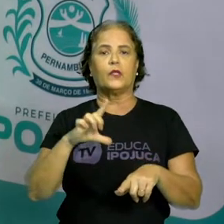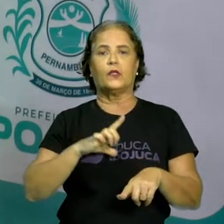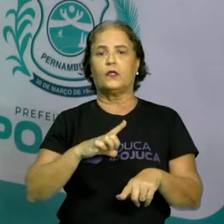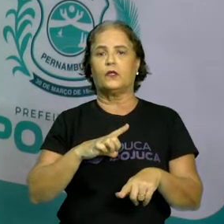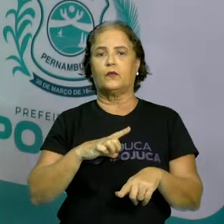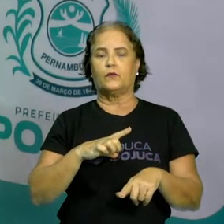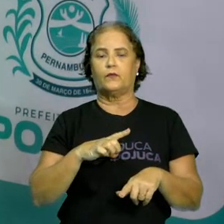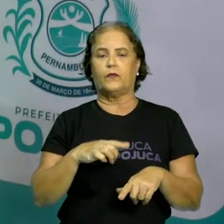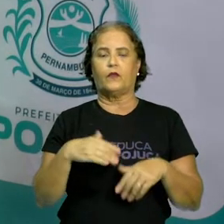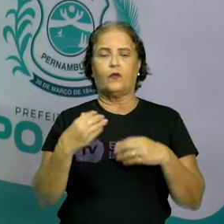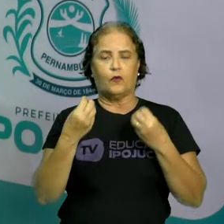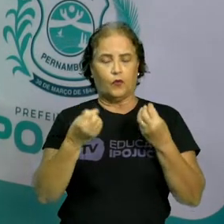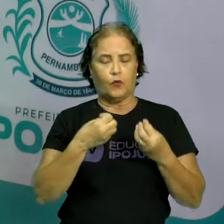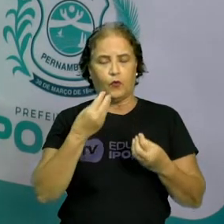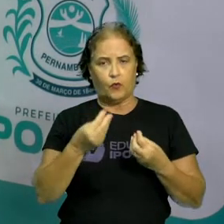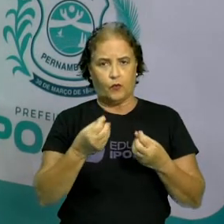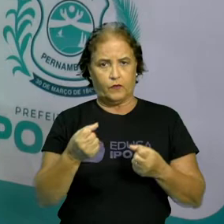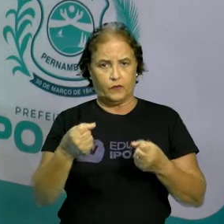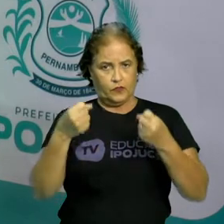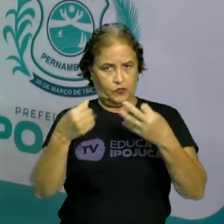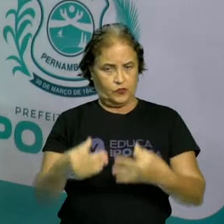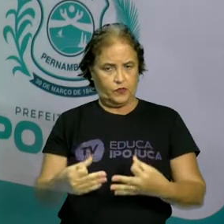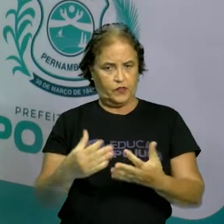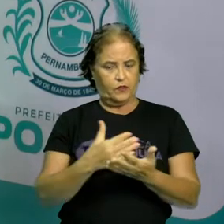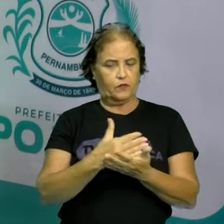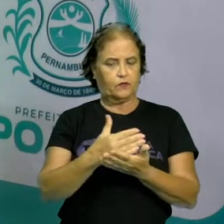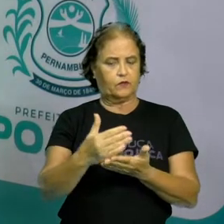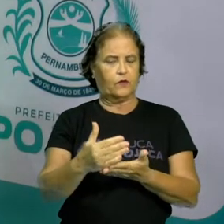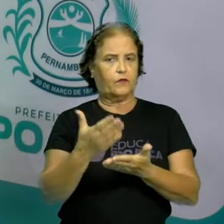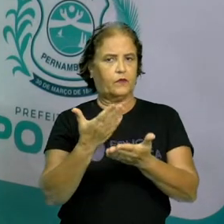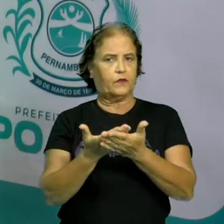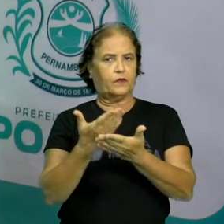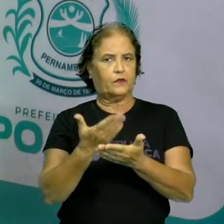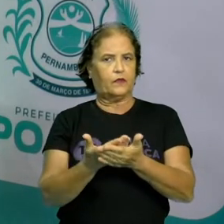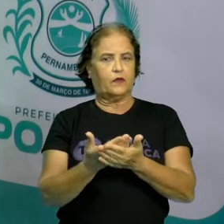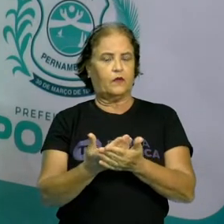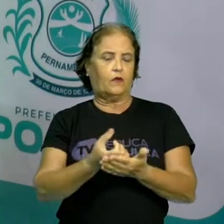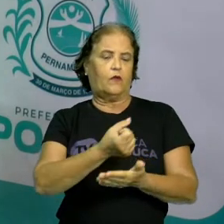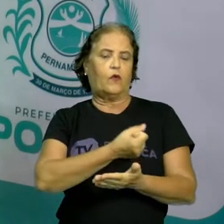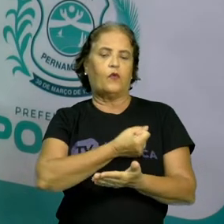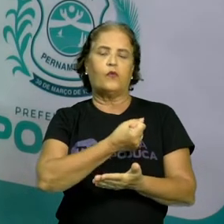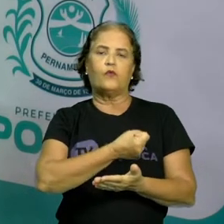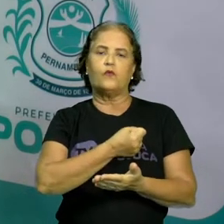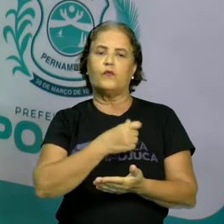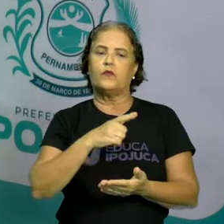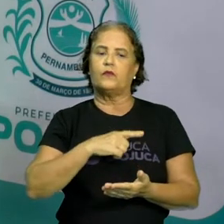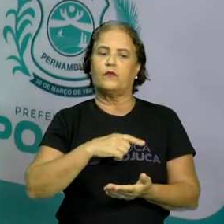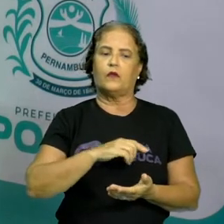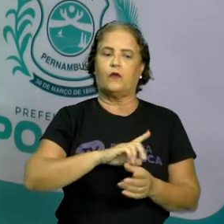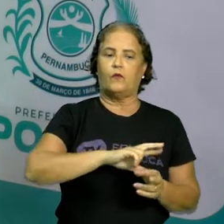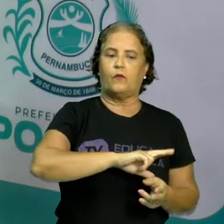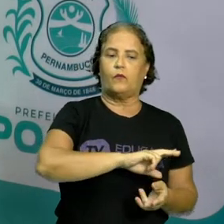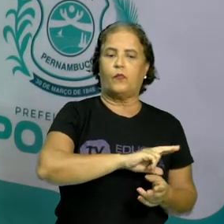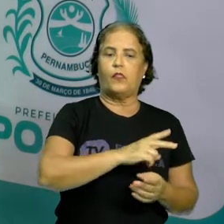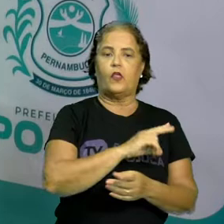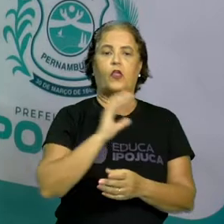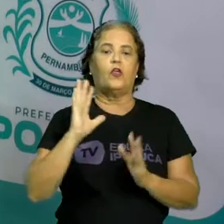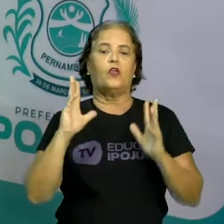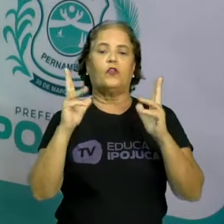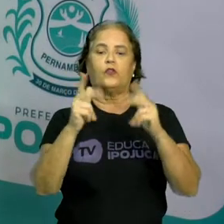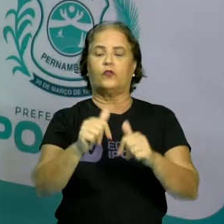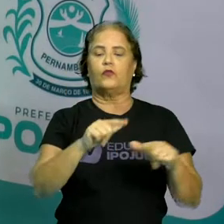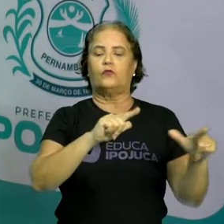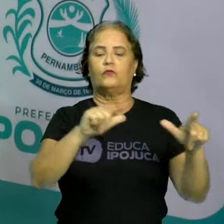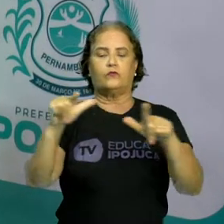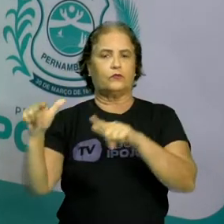vocês desde o início da aula, os números, eles estão presentes em toda a parte, né? Isso no nosso dia a dia.